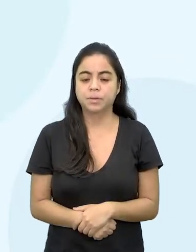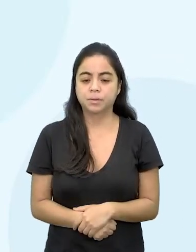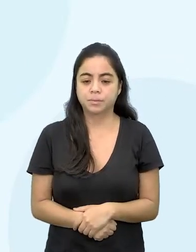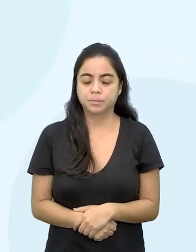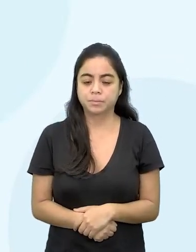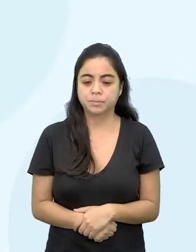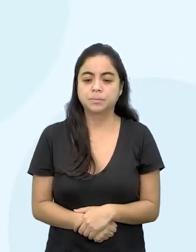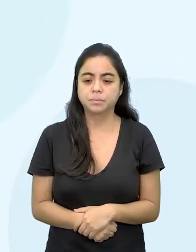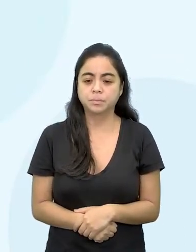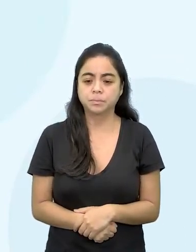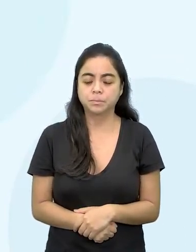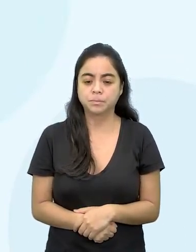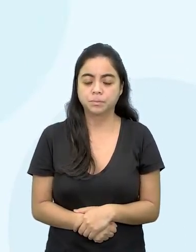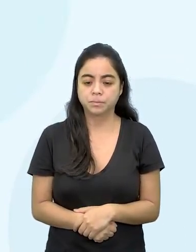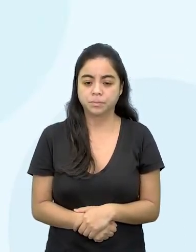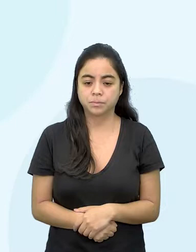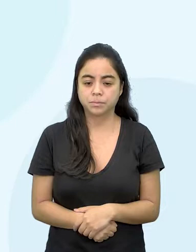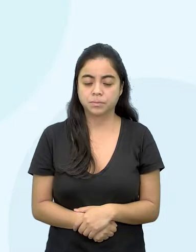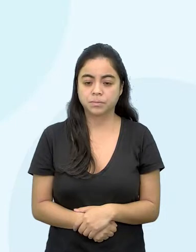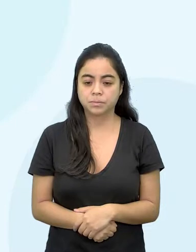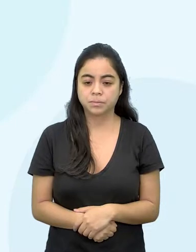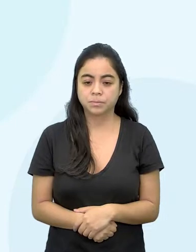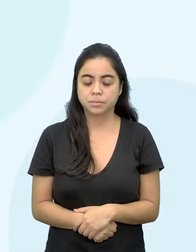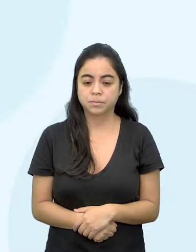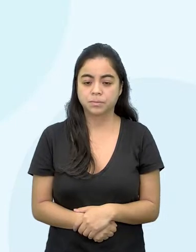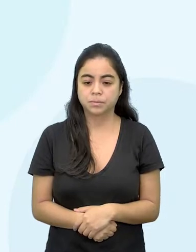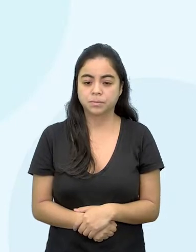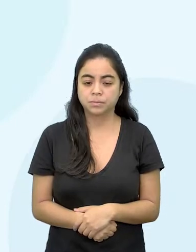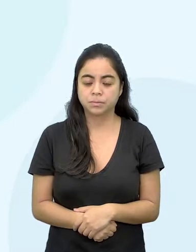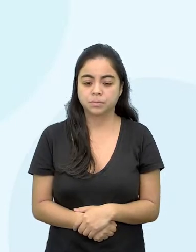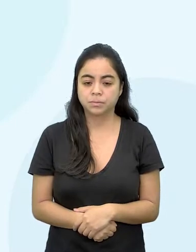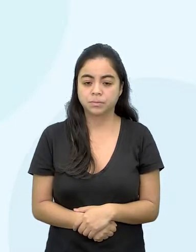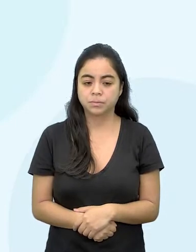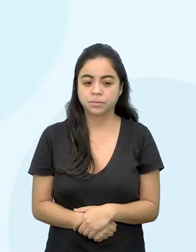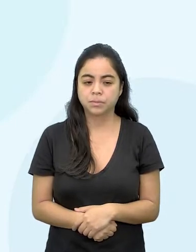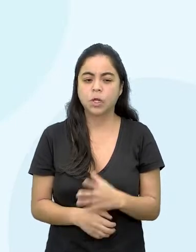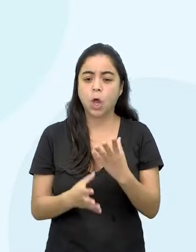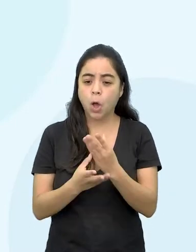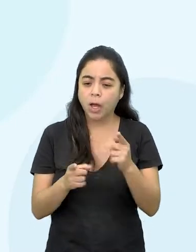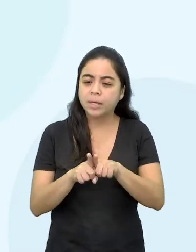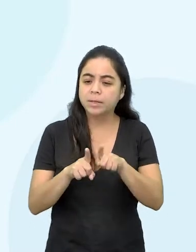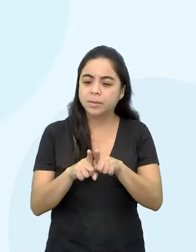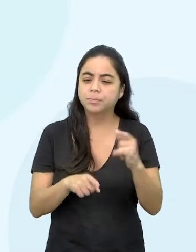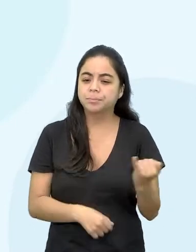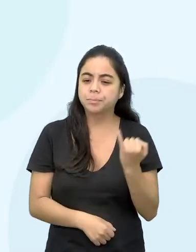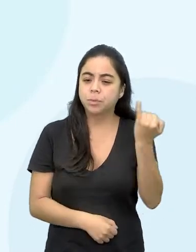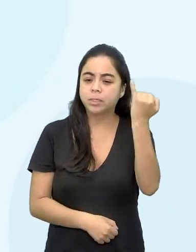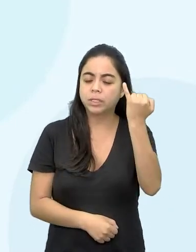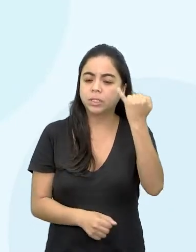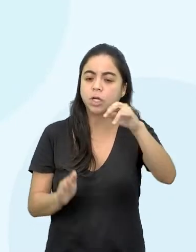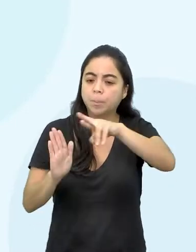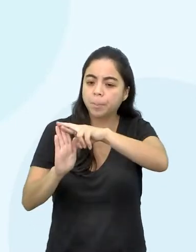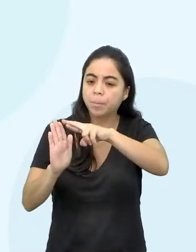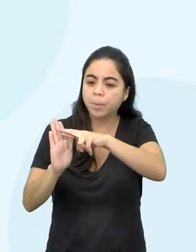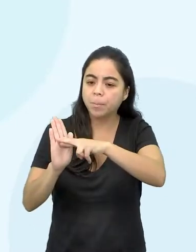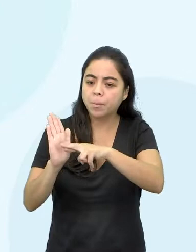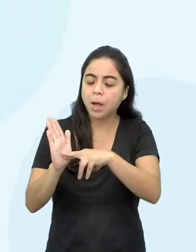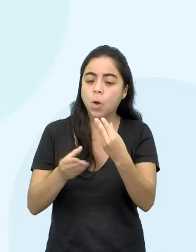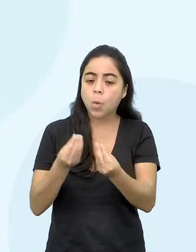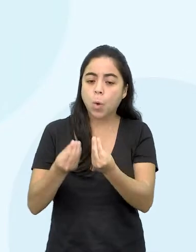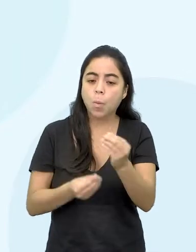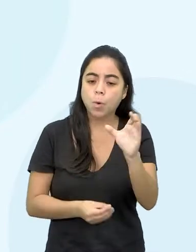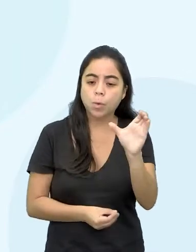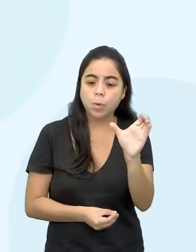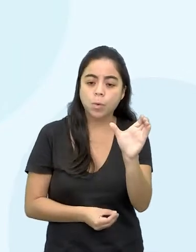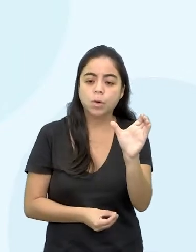a instru... opa, instru não, é muito importante aí a instrução aí do cartão de